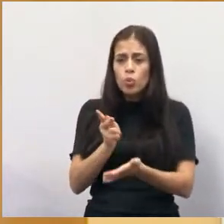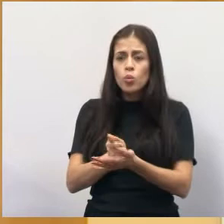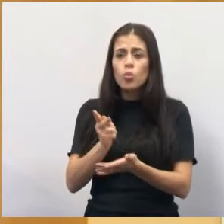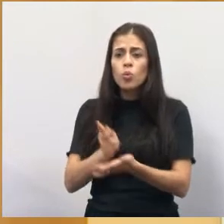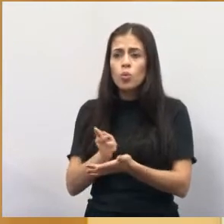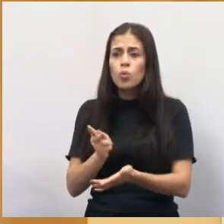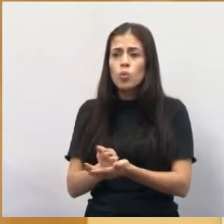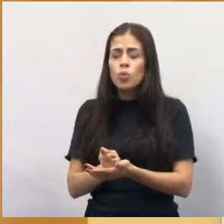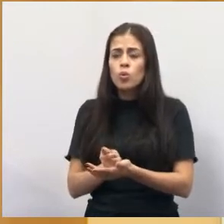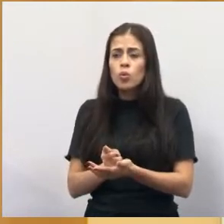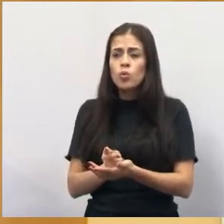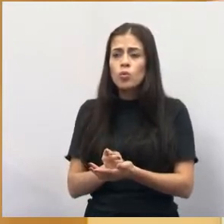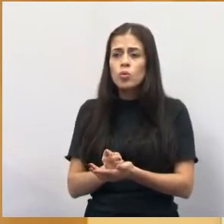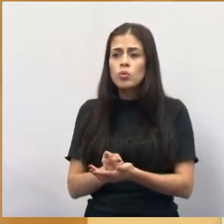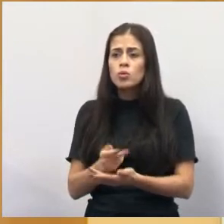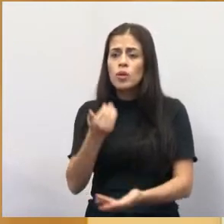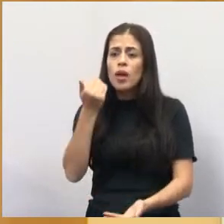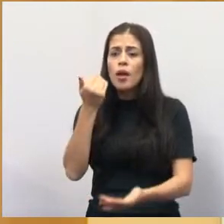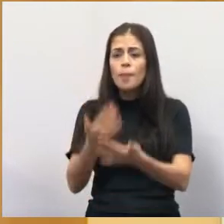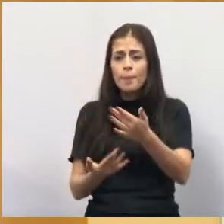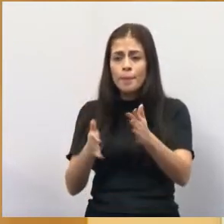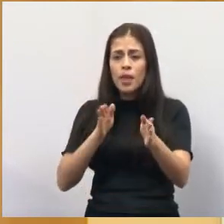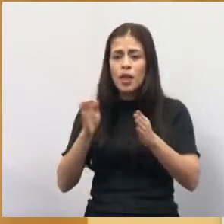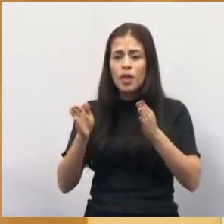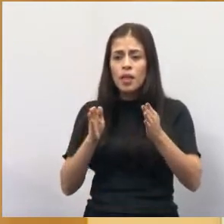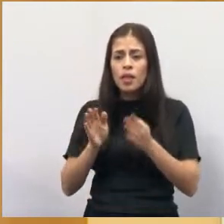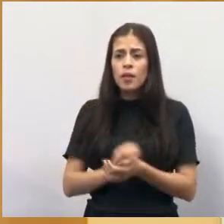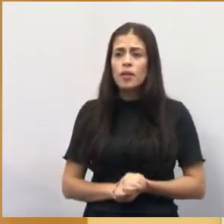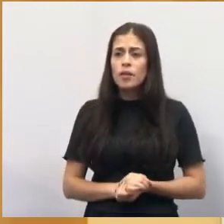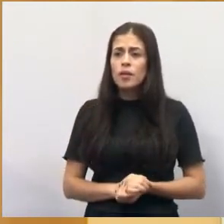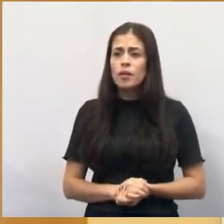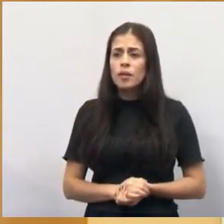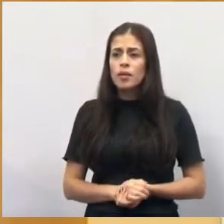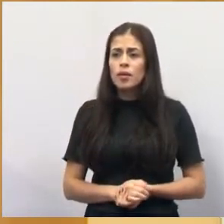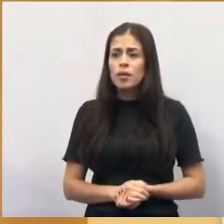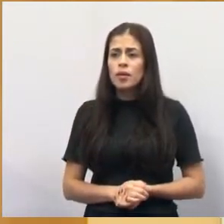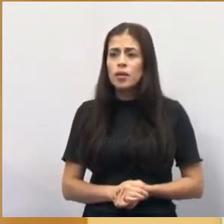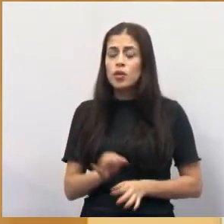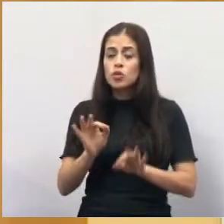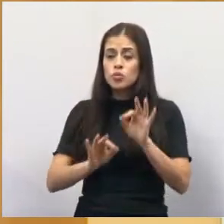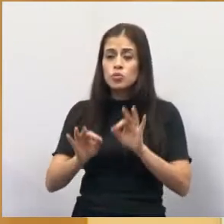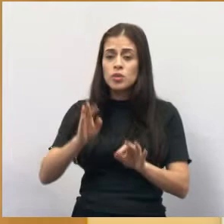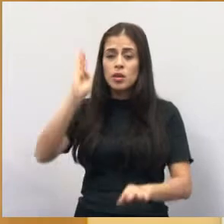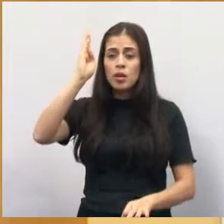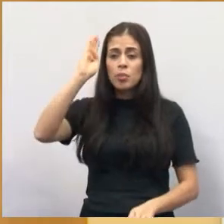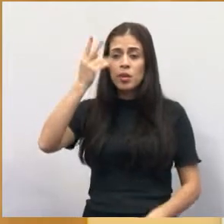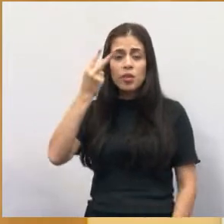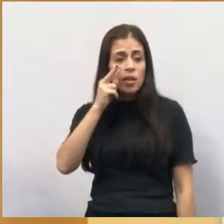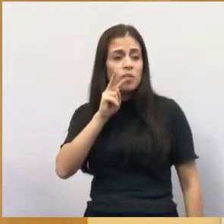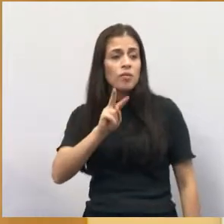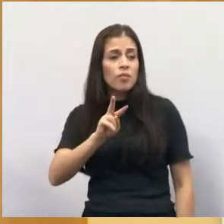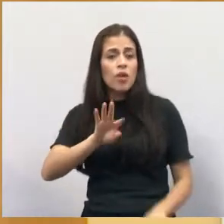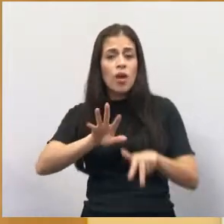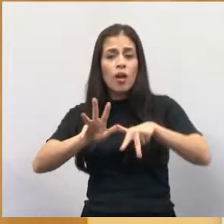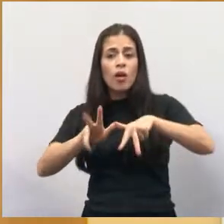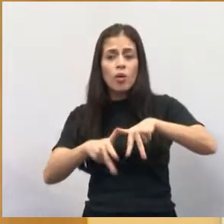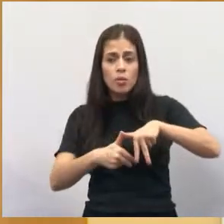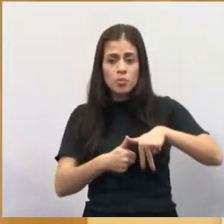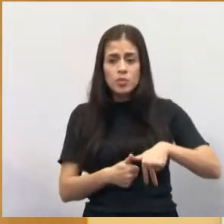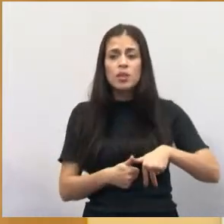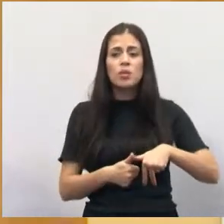porque uma juíza de Taubaté, pegou a corrupção que ela tinha. Só que eu estou dizendo não, é só entrar aí no site e ver,